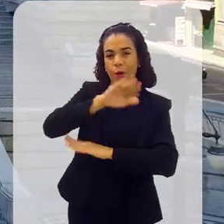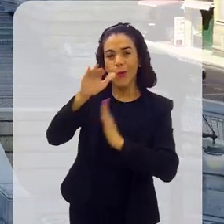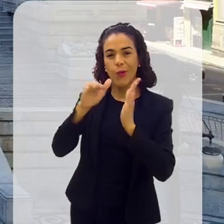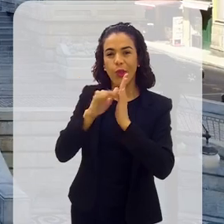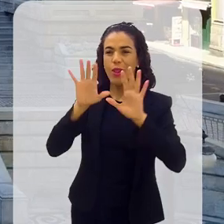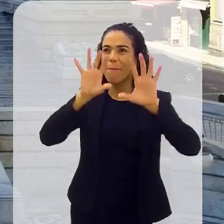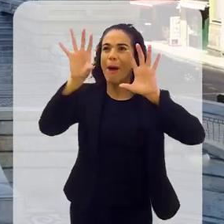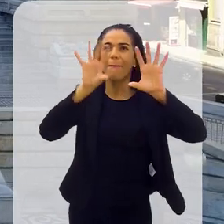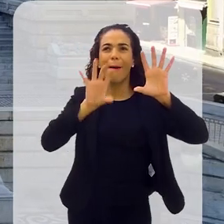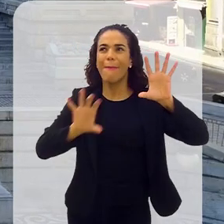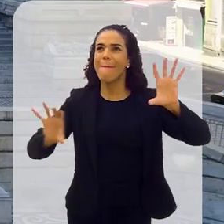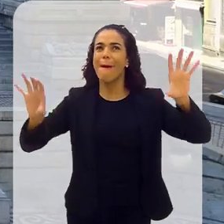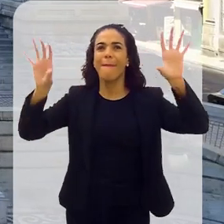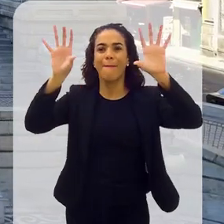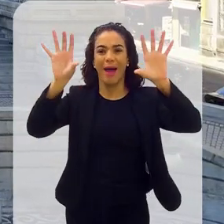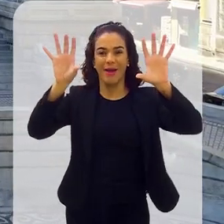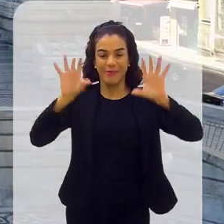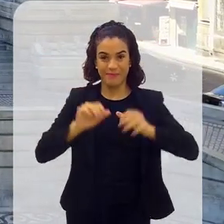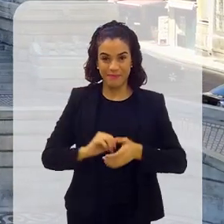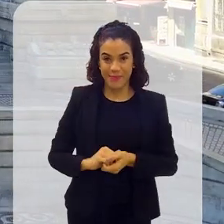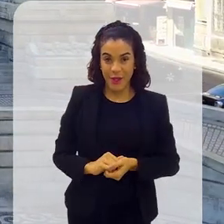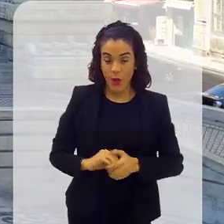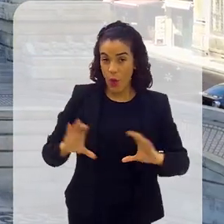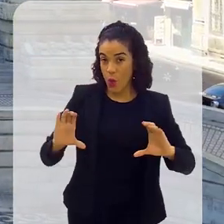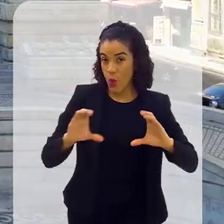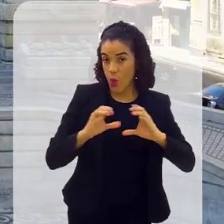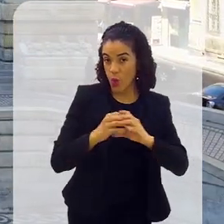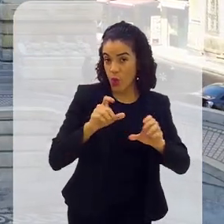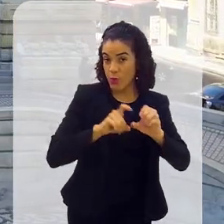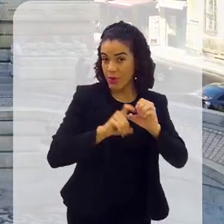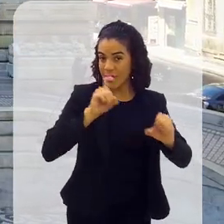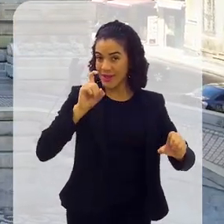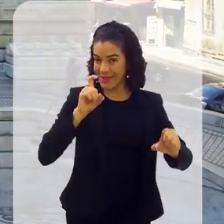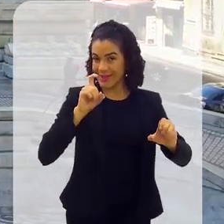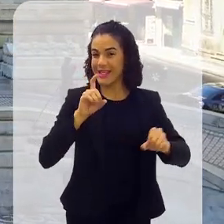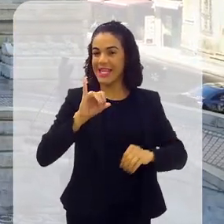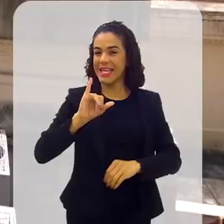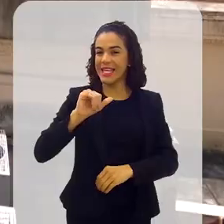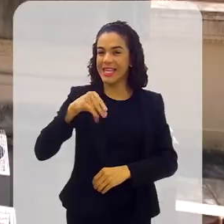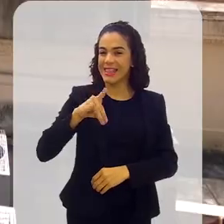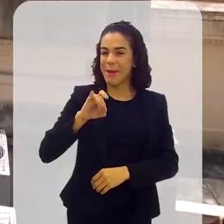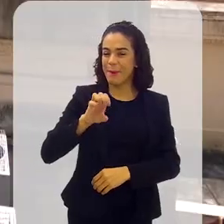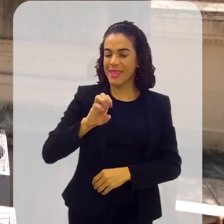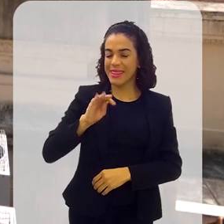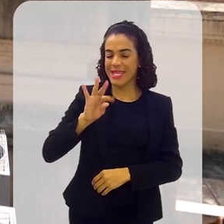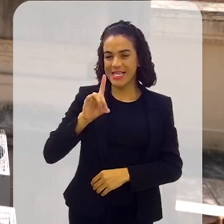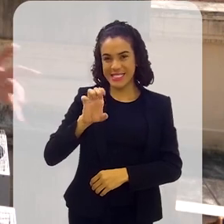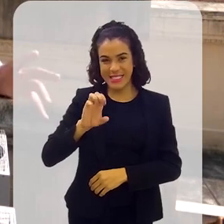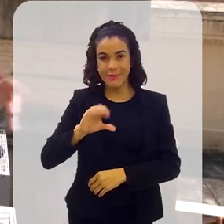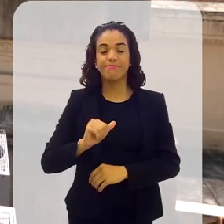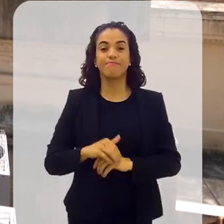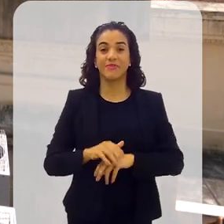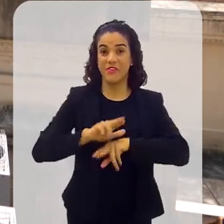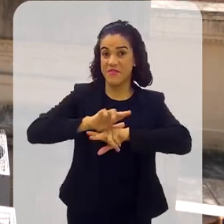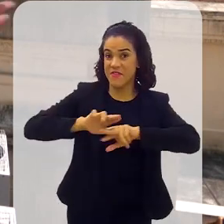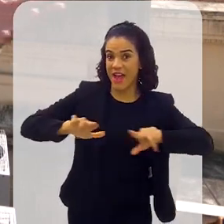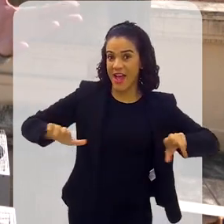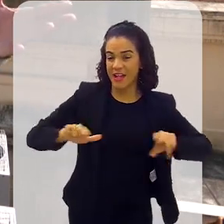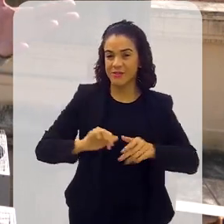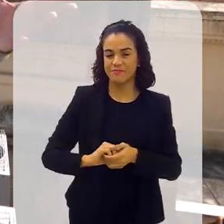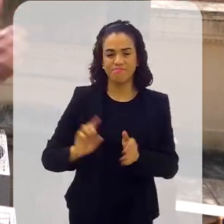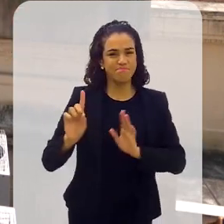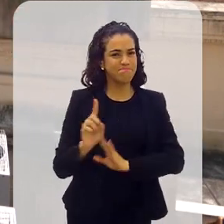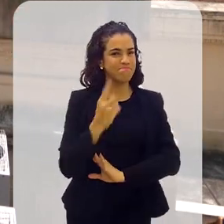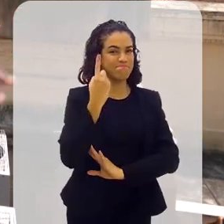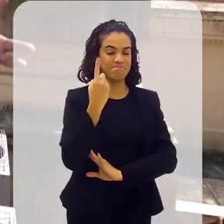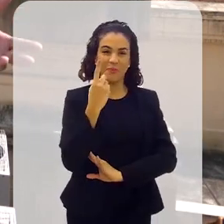toda a decoração homogênea do Palácio. O grupo Independência é bastante singular por uma questão. De várias.